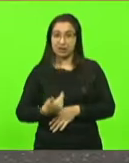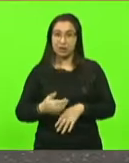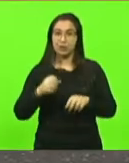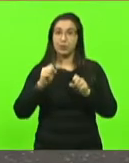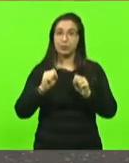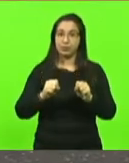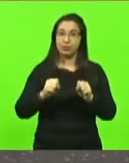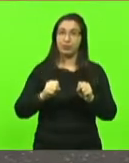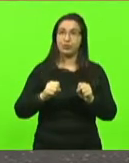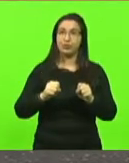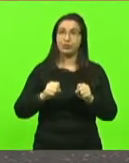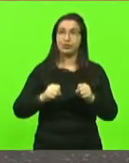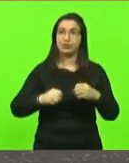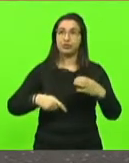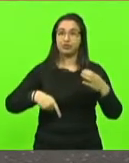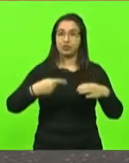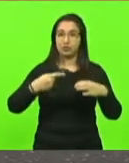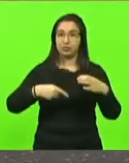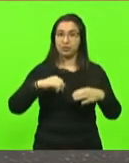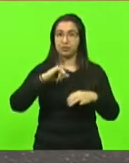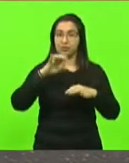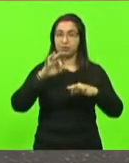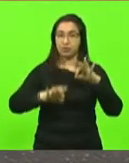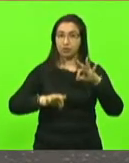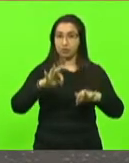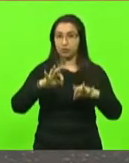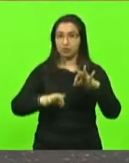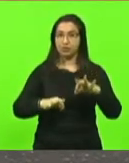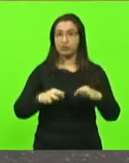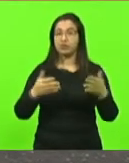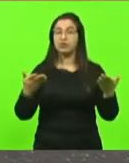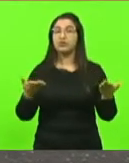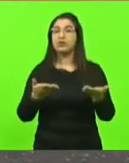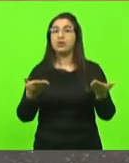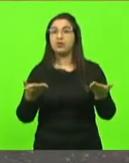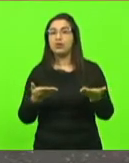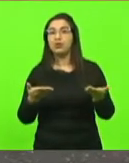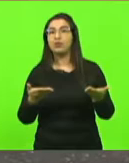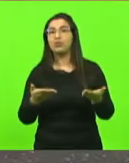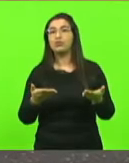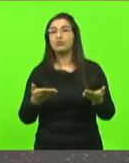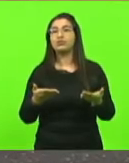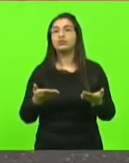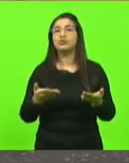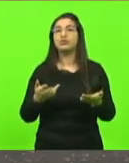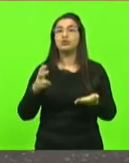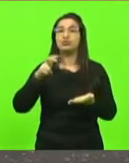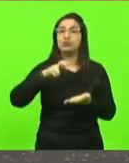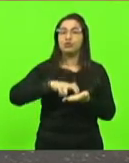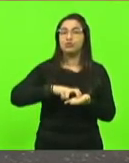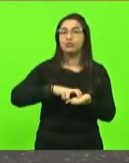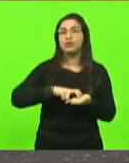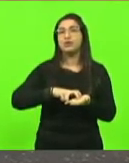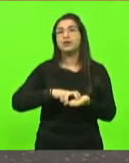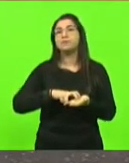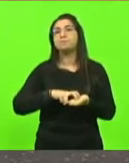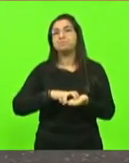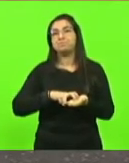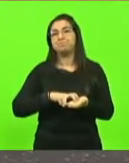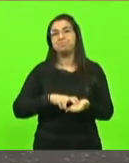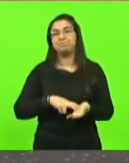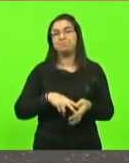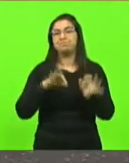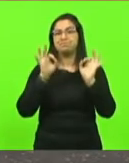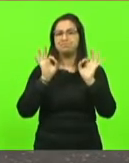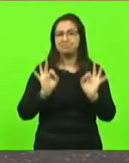Comissão de Justiça. Obviamente que o nosso relato, hoje, pela manhã, é de novo, que faz justiça a uma